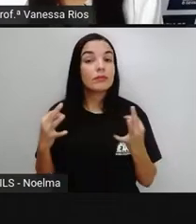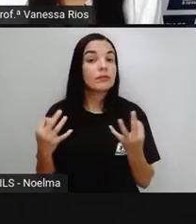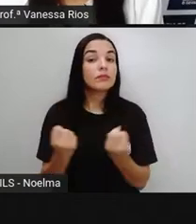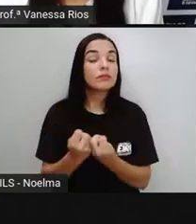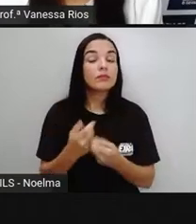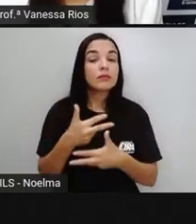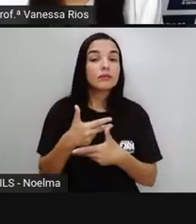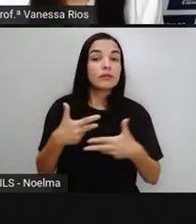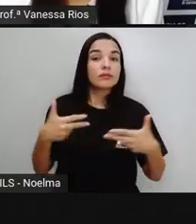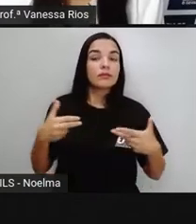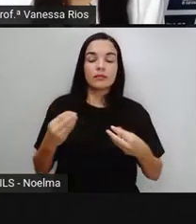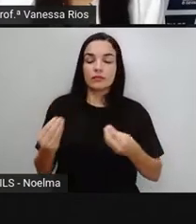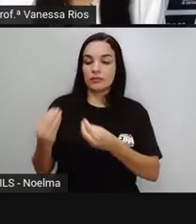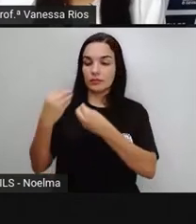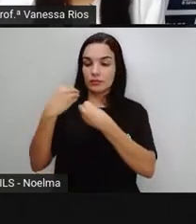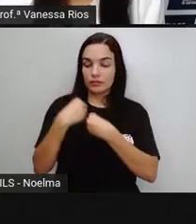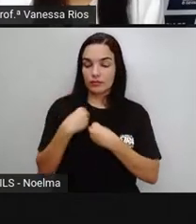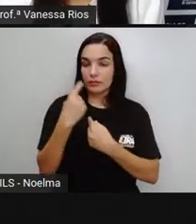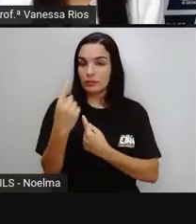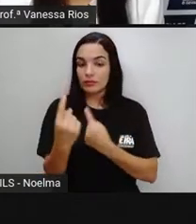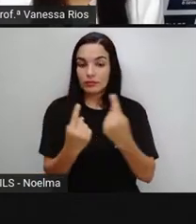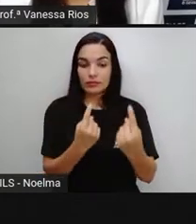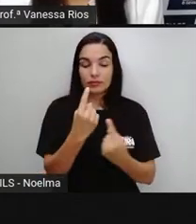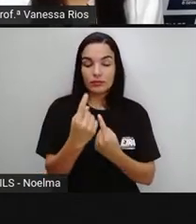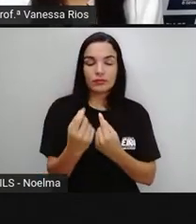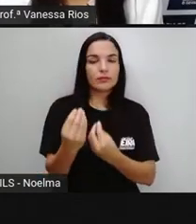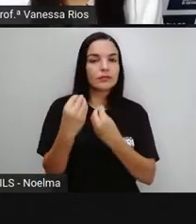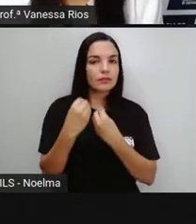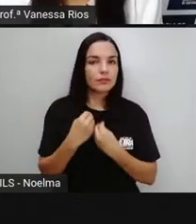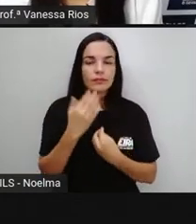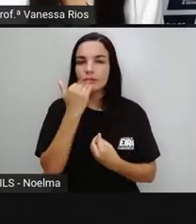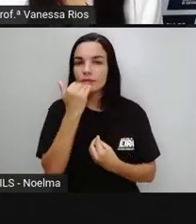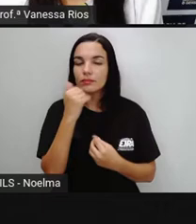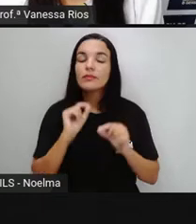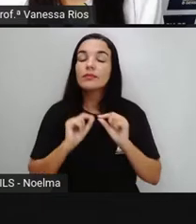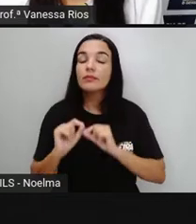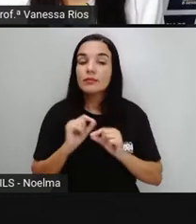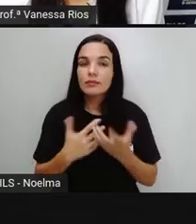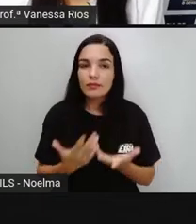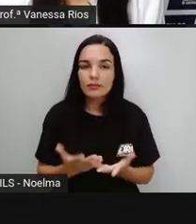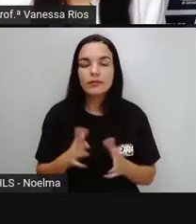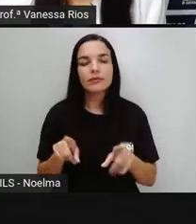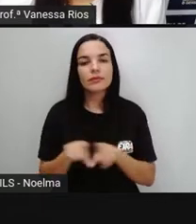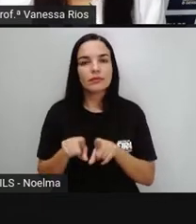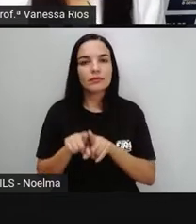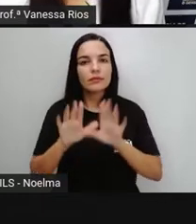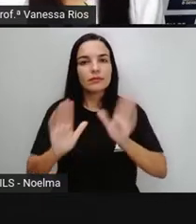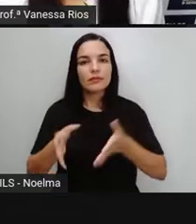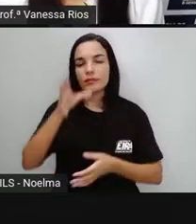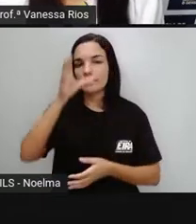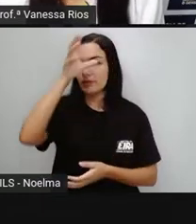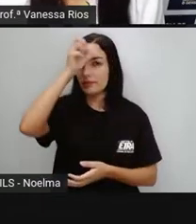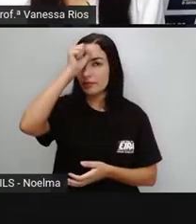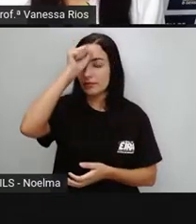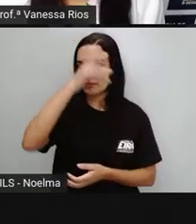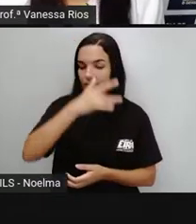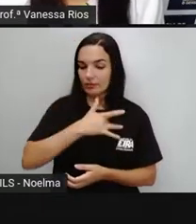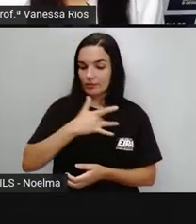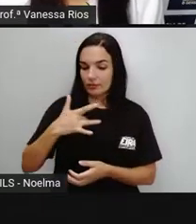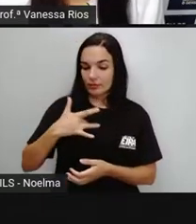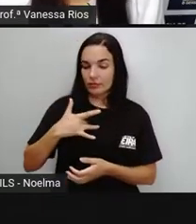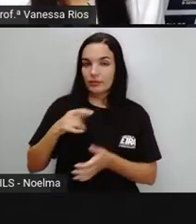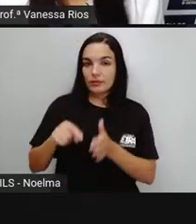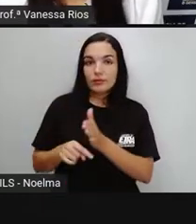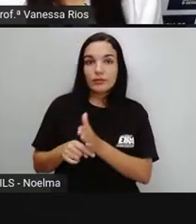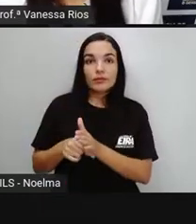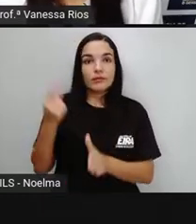propriedades Que cada alimento Pode oferecer Pro nosso corpo E a gente já aprendeu Que a saúde Está